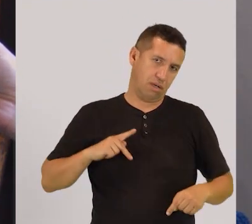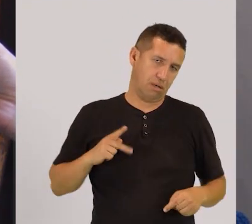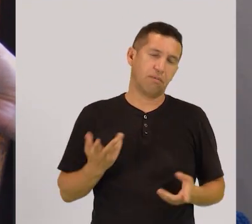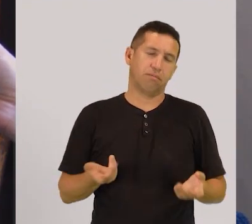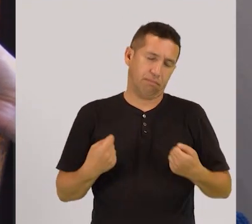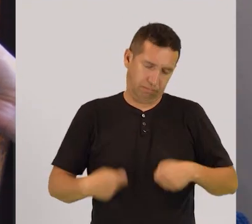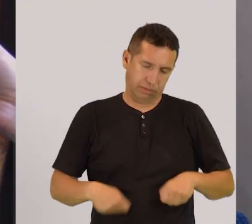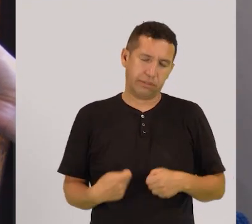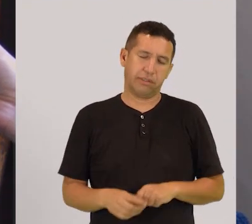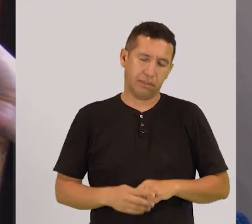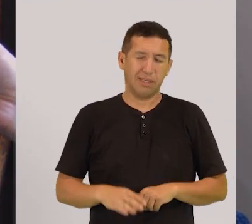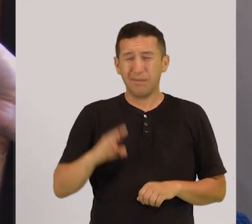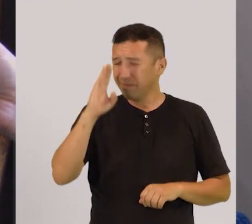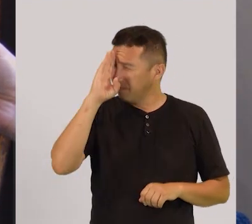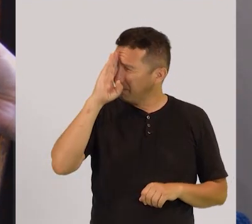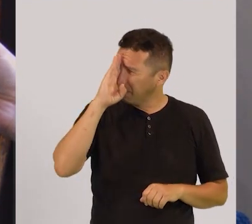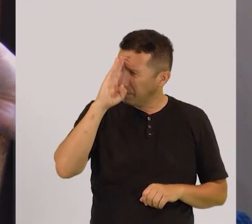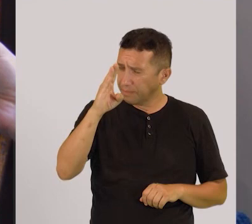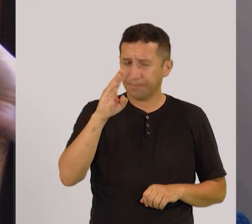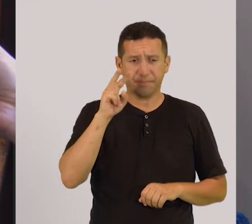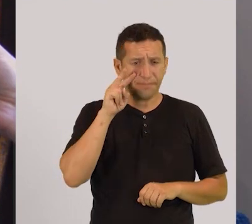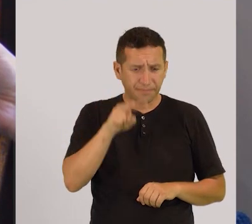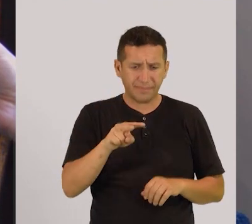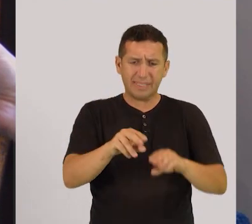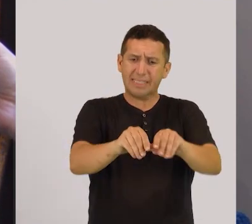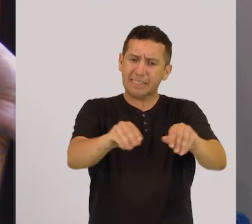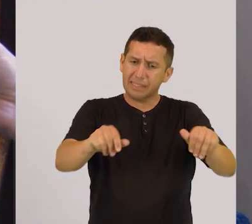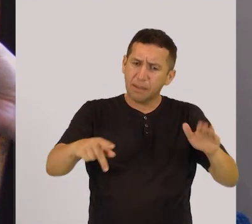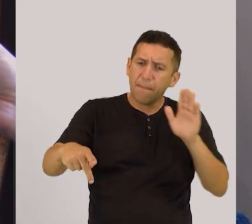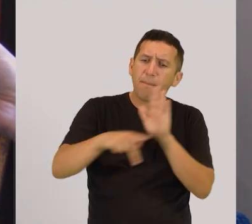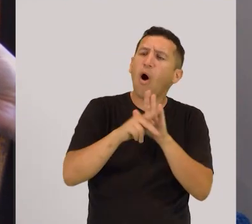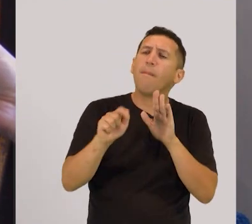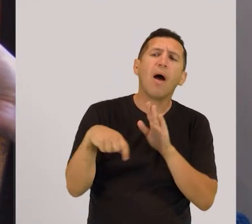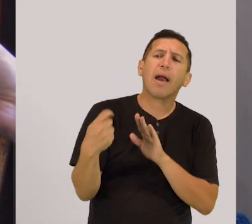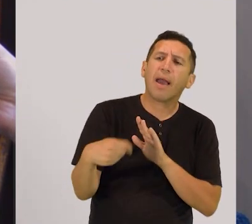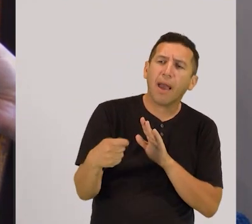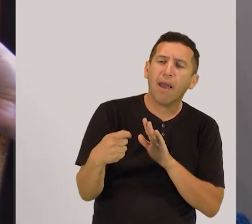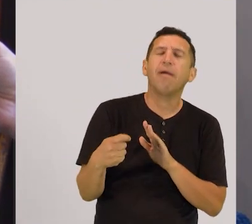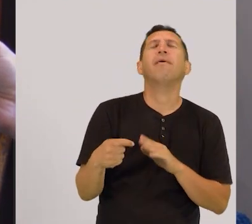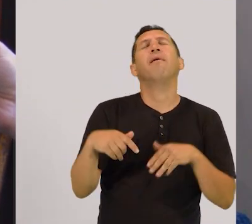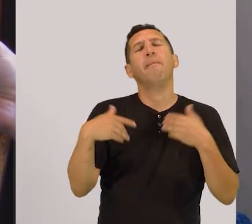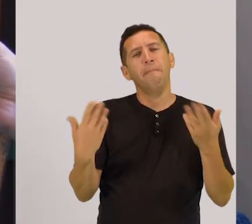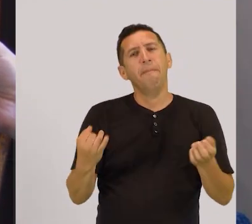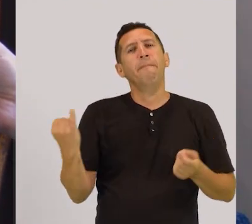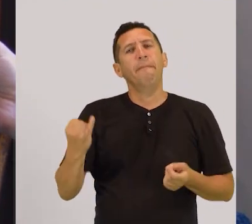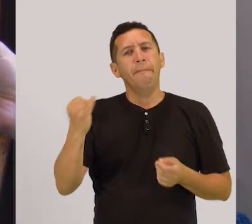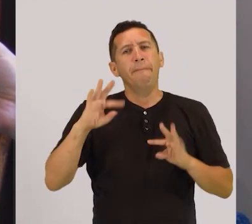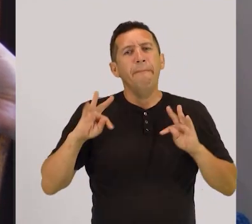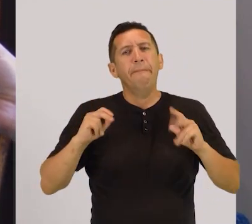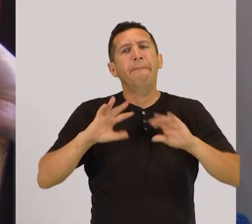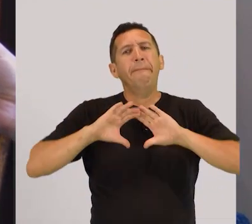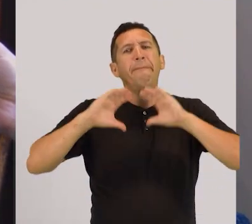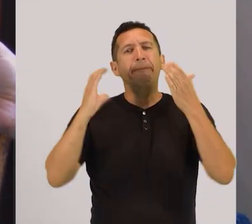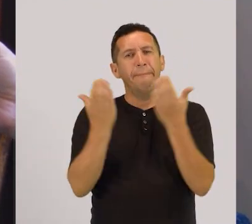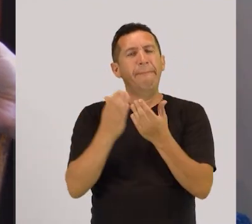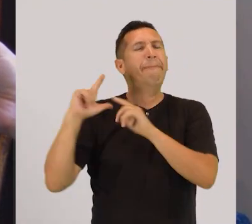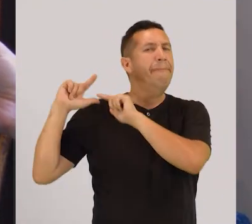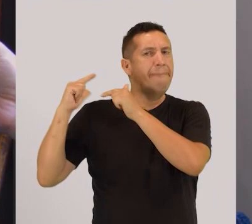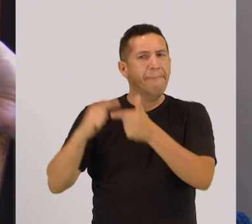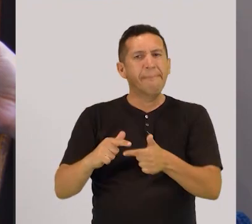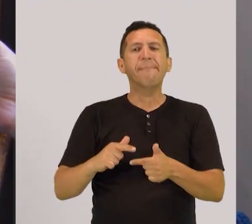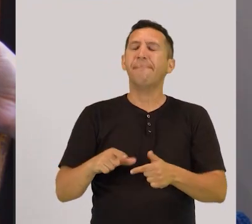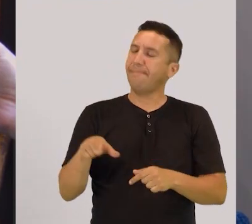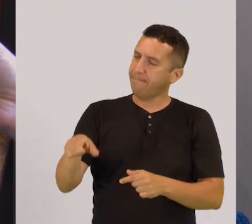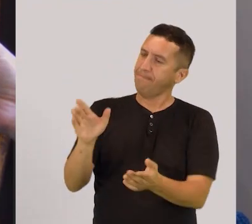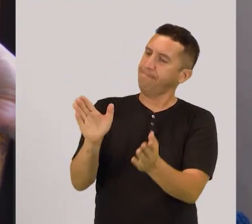certamente o reconhecimento do território é algo muito importante para toda a comunidade tradicional. E, finalmente,